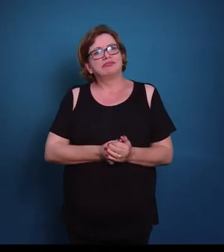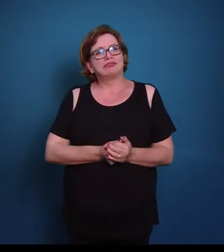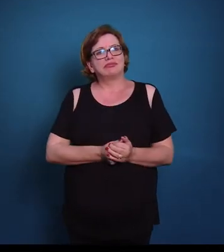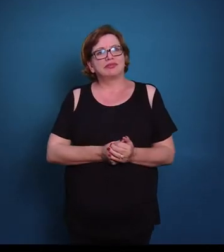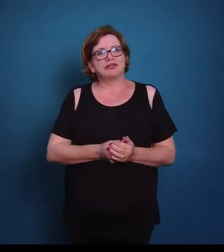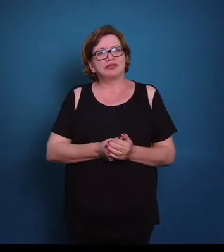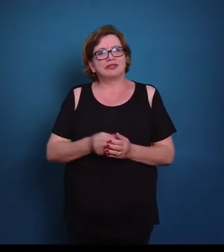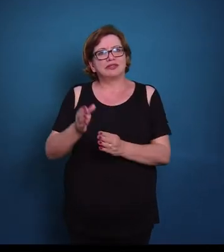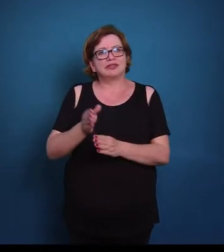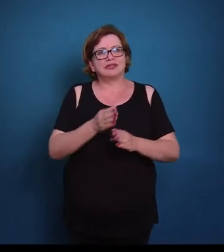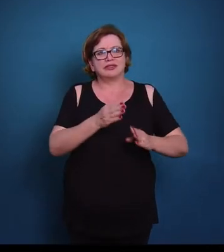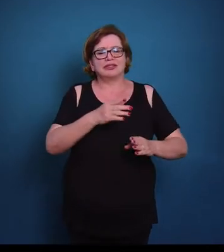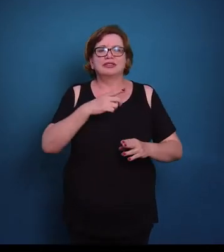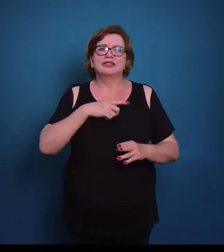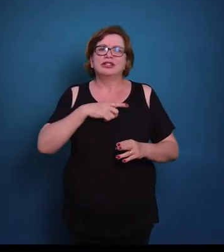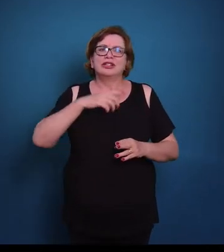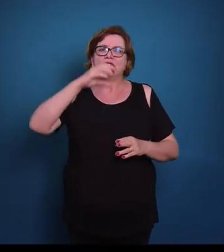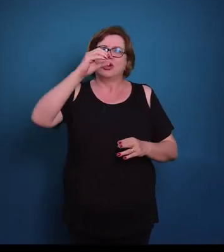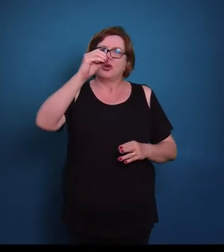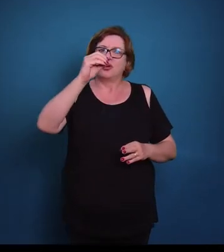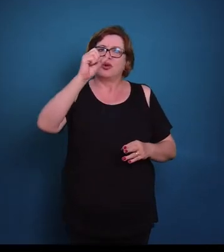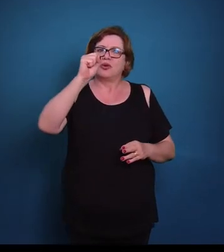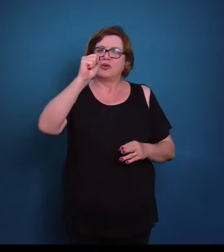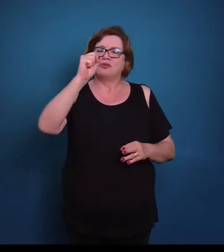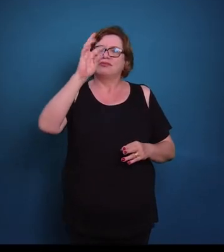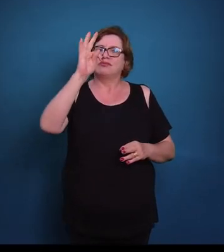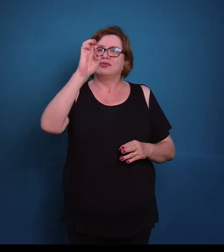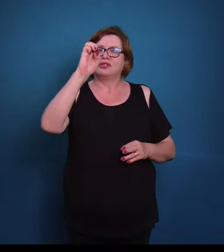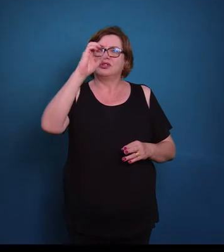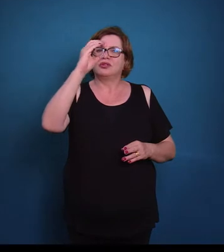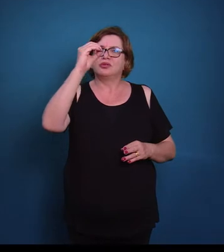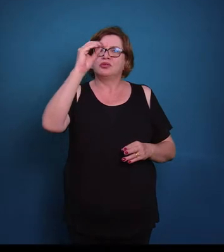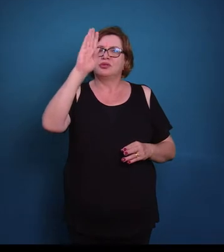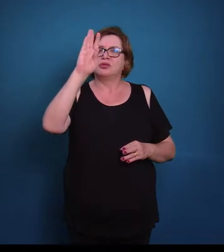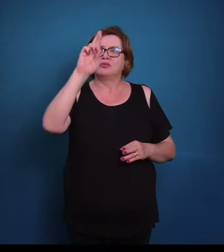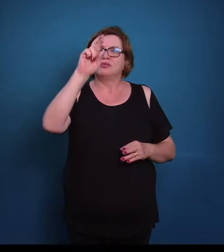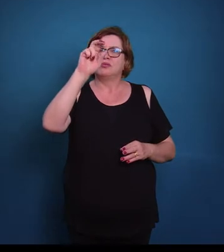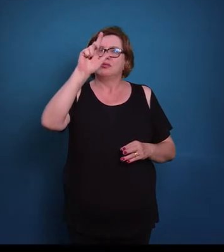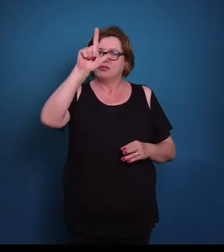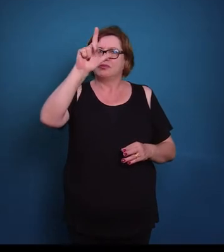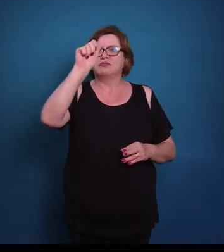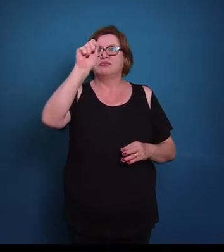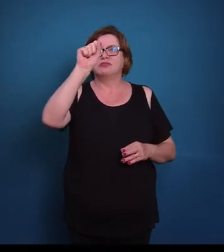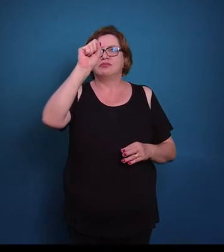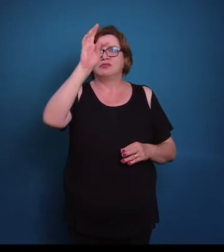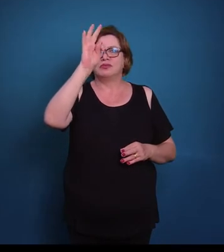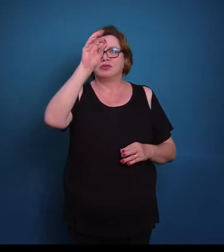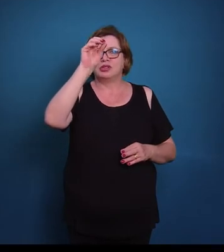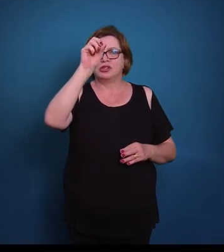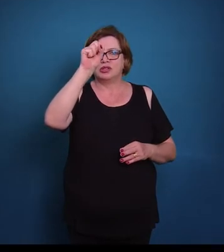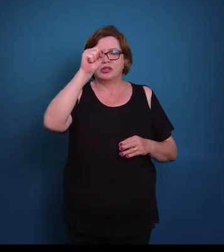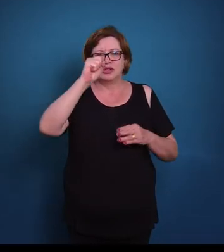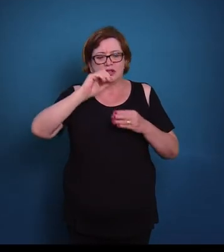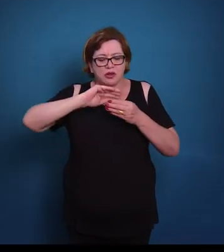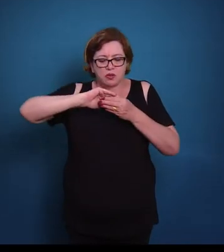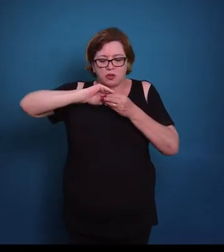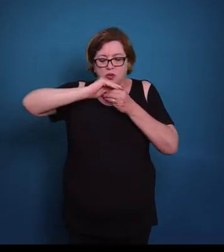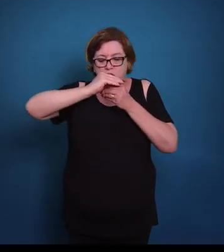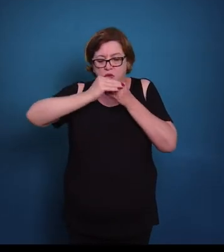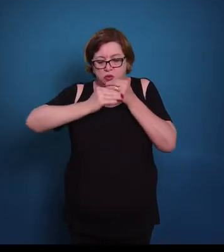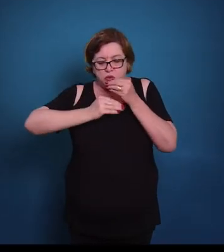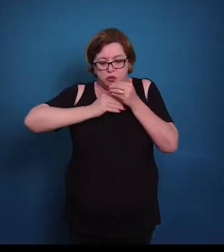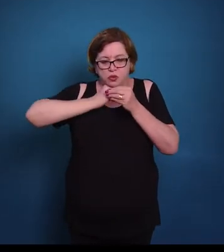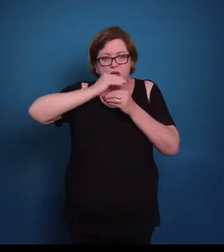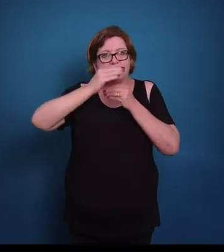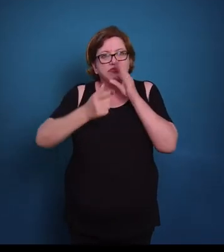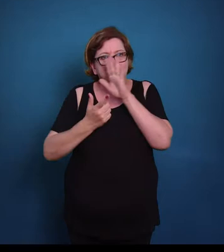Nós temos os osteoblastos que vão formar uma camada ao redor do tecido da matriz óssea. Então aqui nós temos um